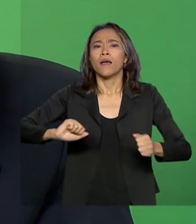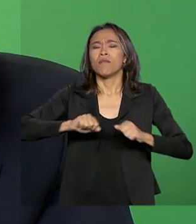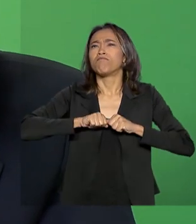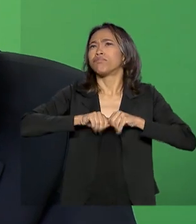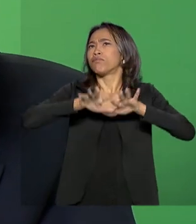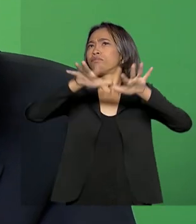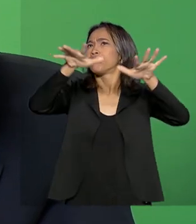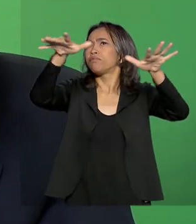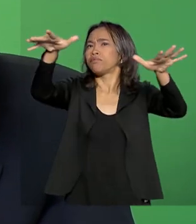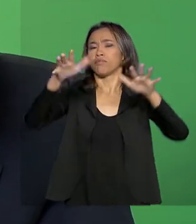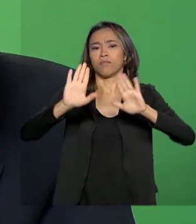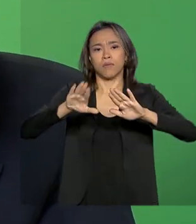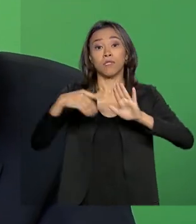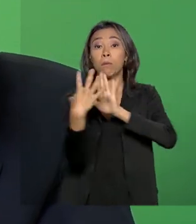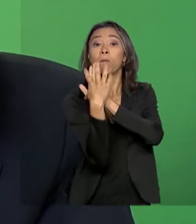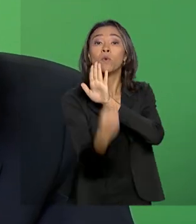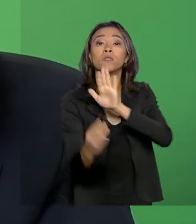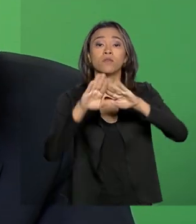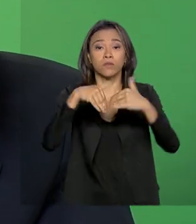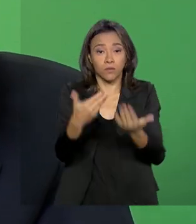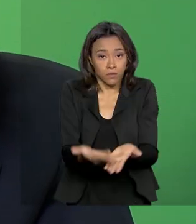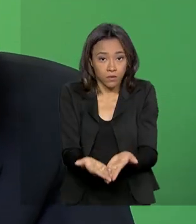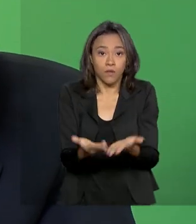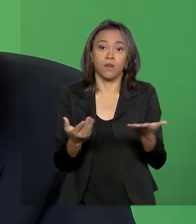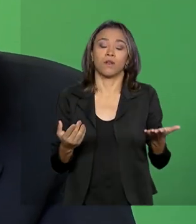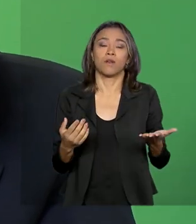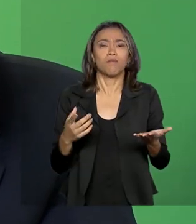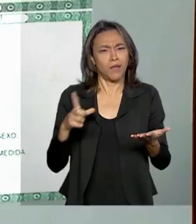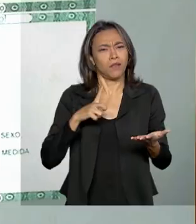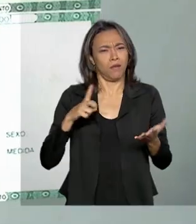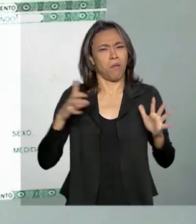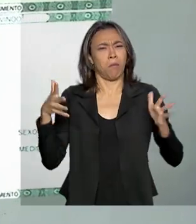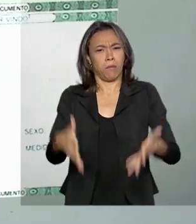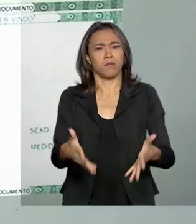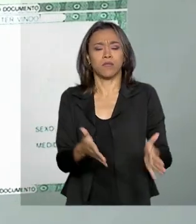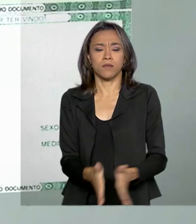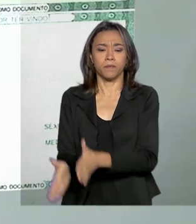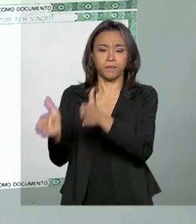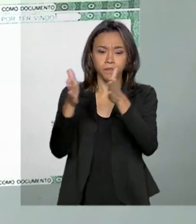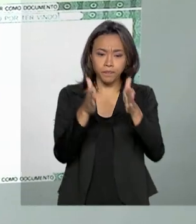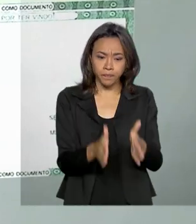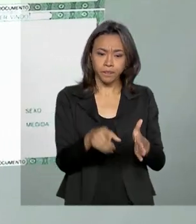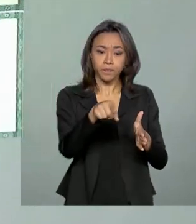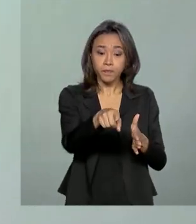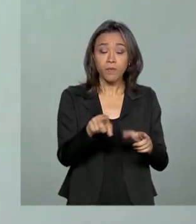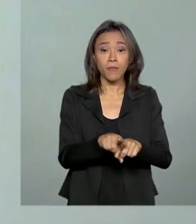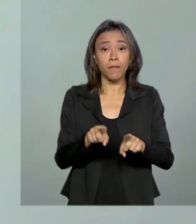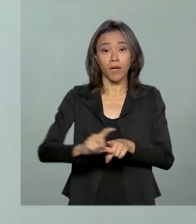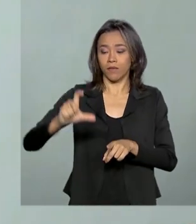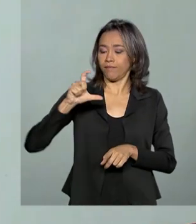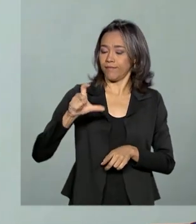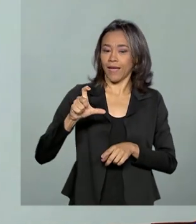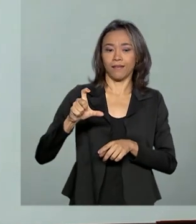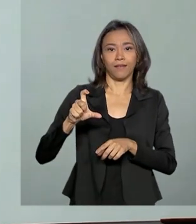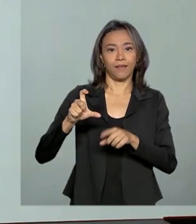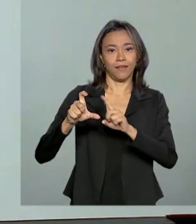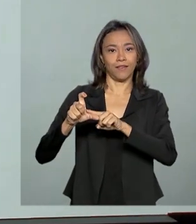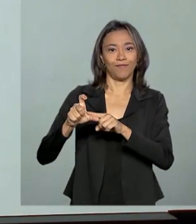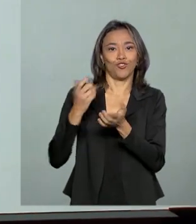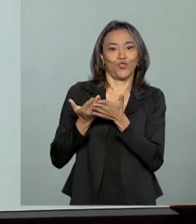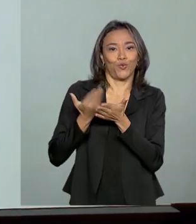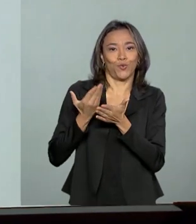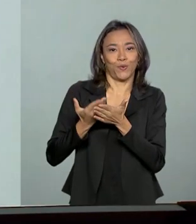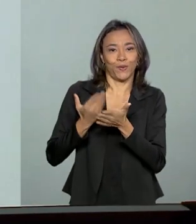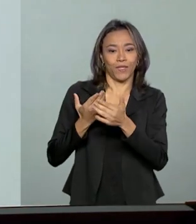não para ter 100%, mas para ter uma participação grande. A identidade estudantil, que é a carteirinha digital,